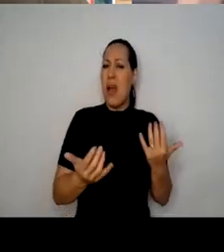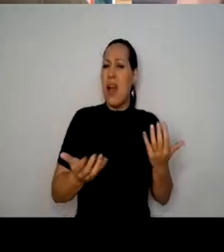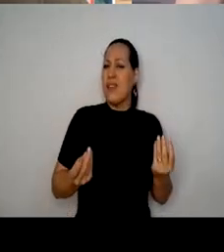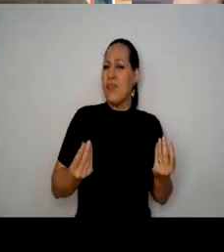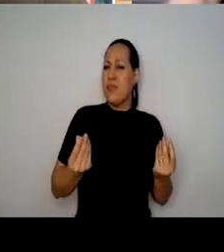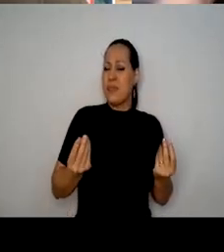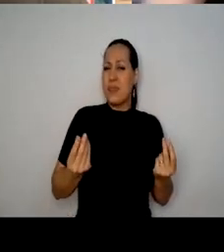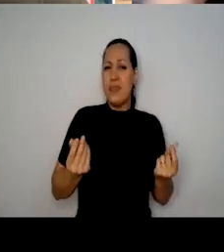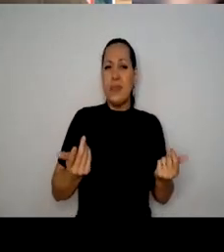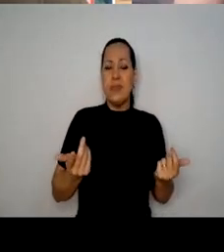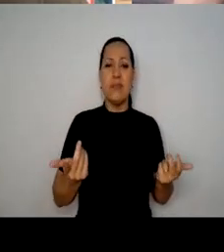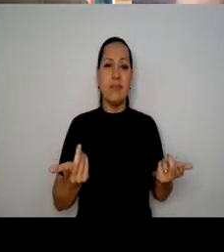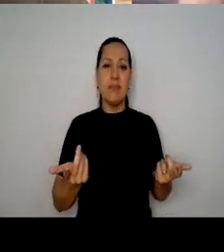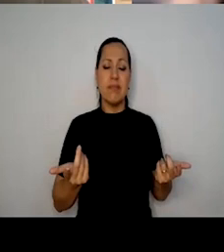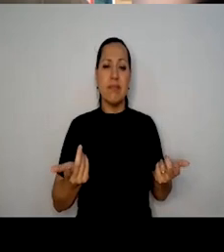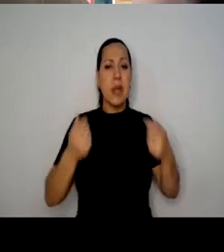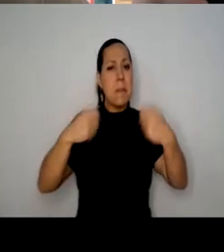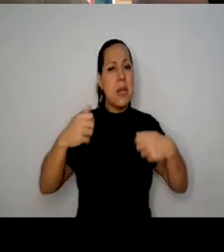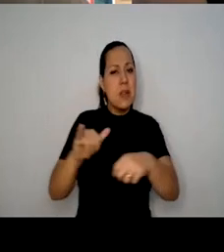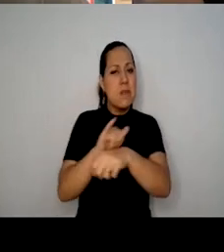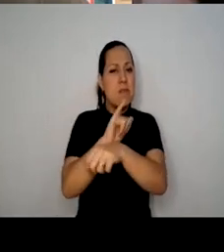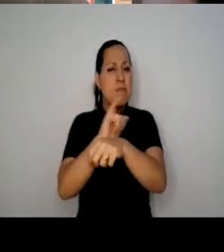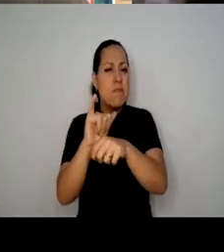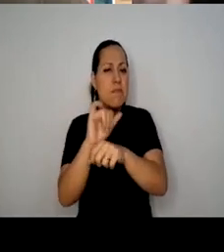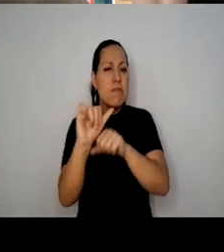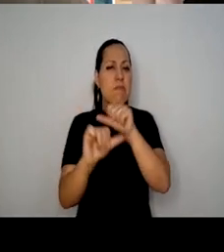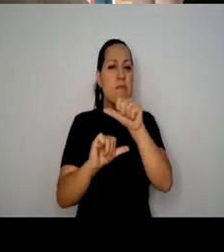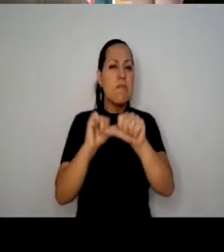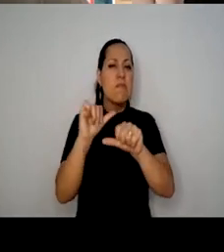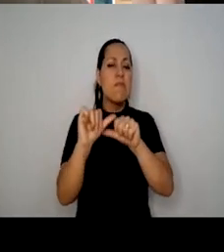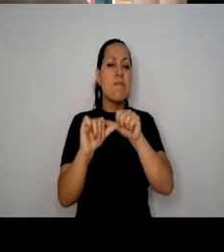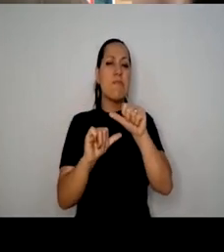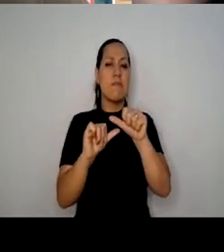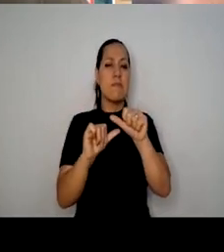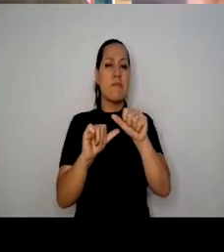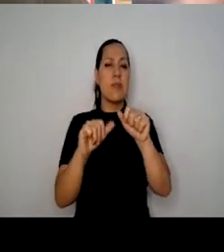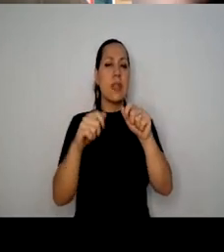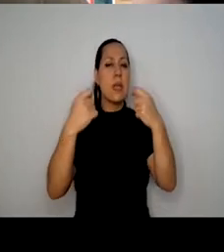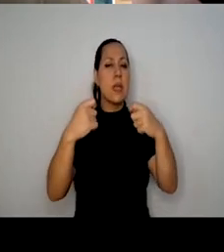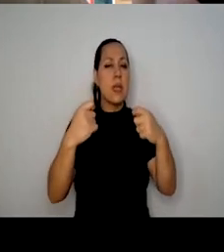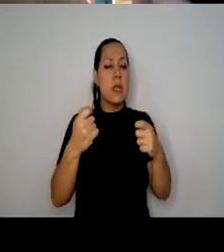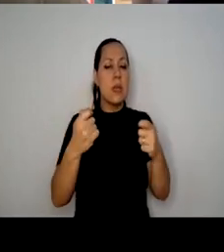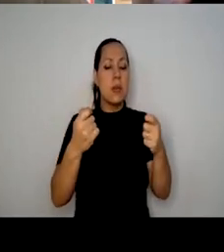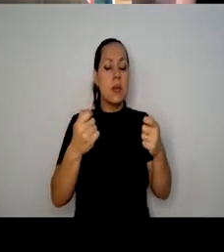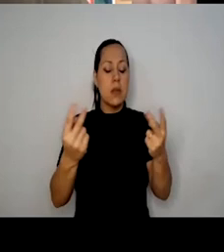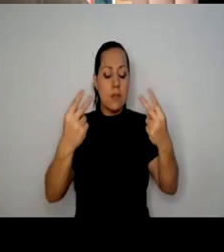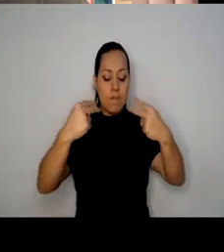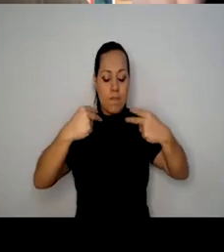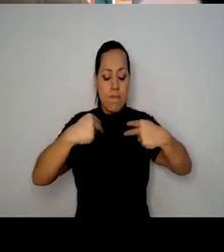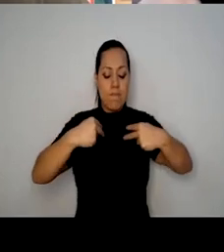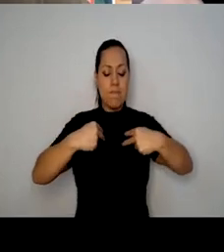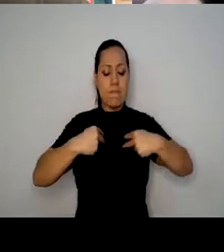que precisa fazer aquele saltinho para baixo, sabe, pessoal? Saltinho do aprofundamento?